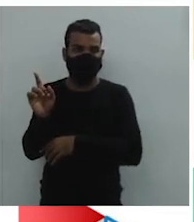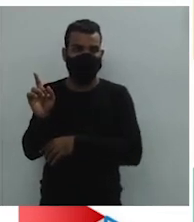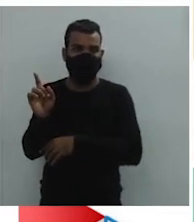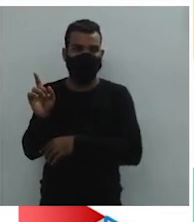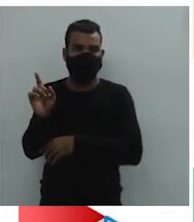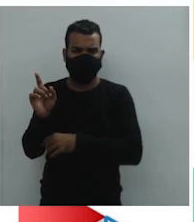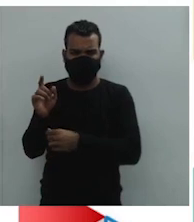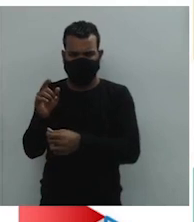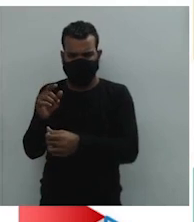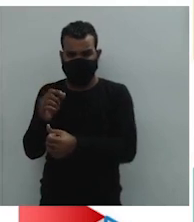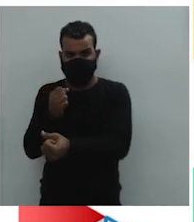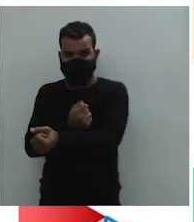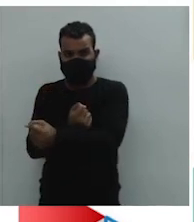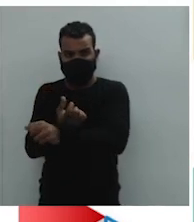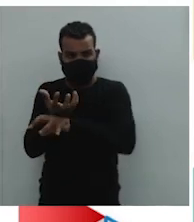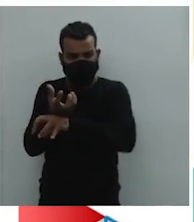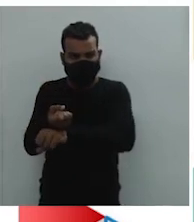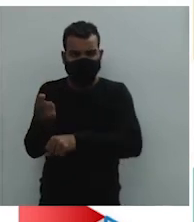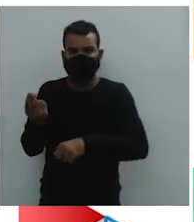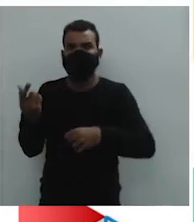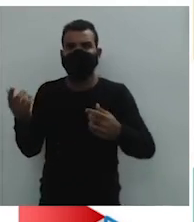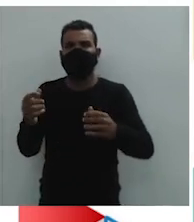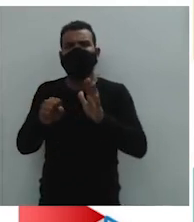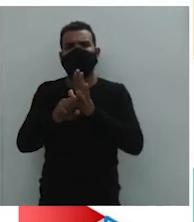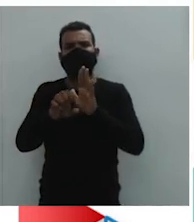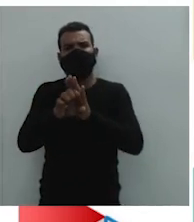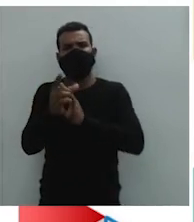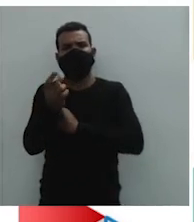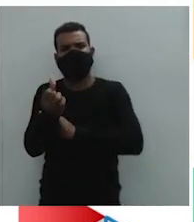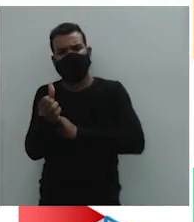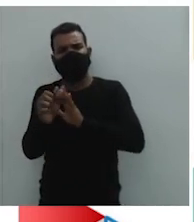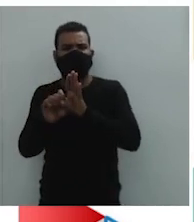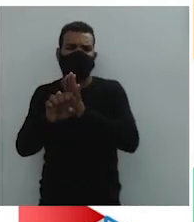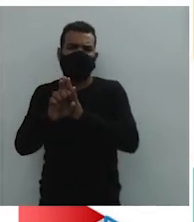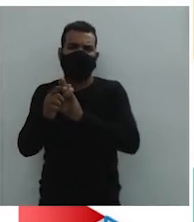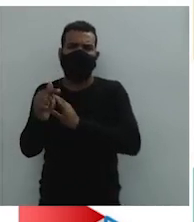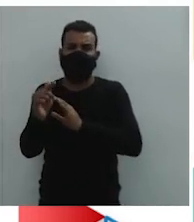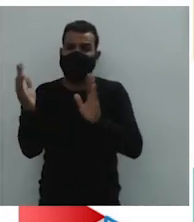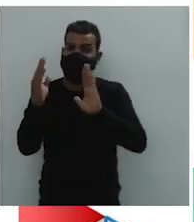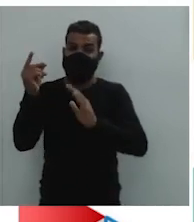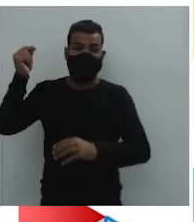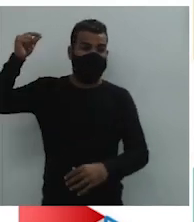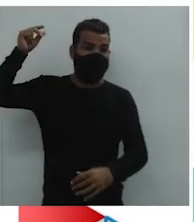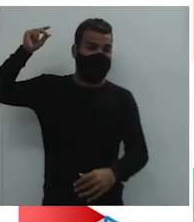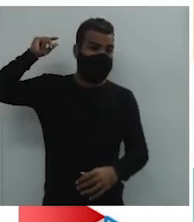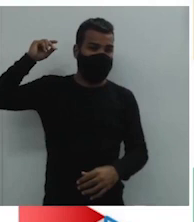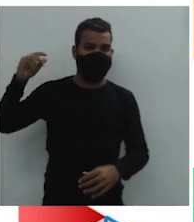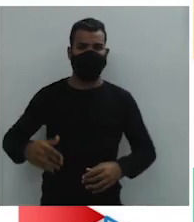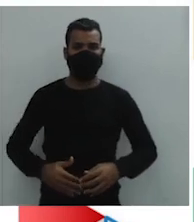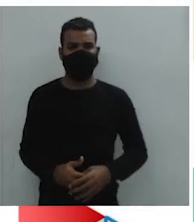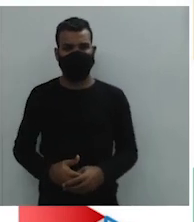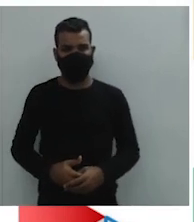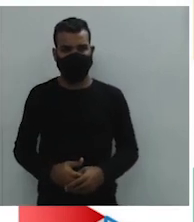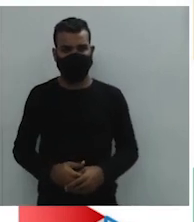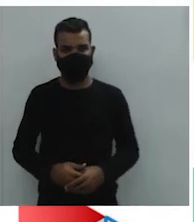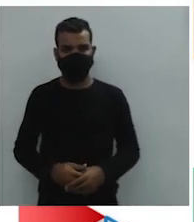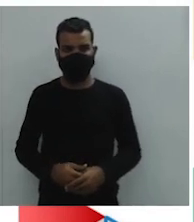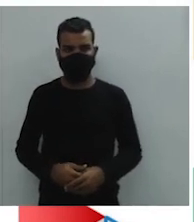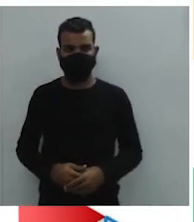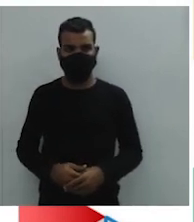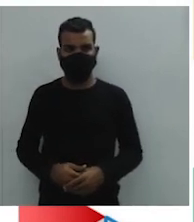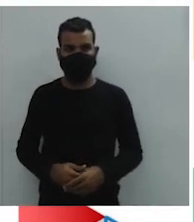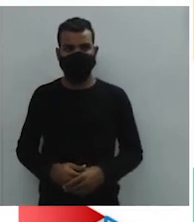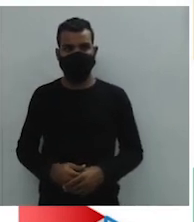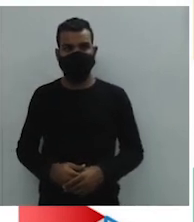século XVI e século XVII. Vocês fazendo uma comparação, certo? Aqui nos slides, acompanhem comigo. Aí, a droga